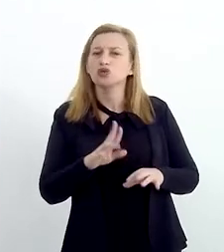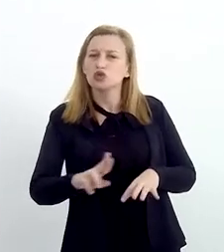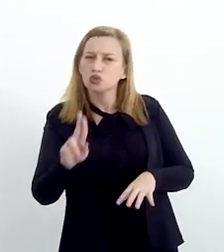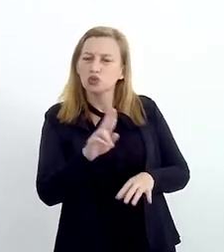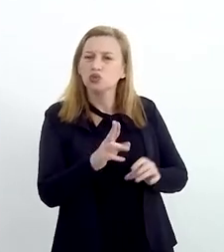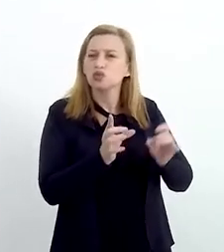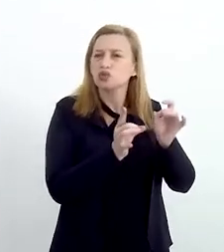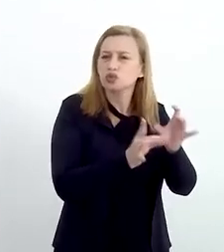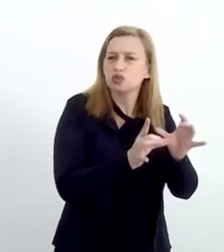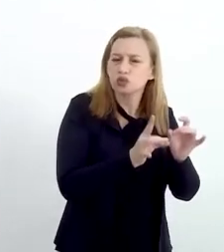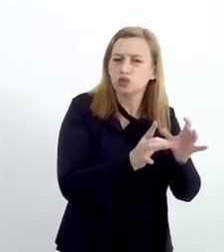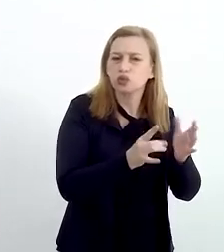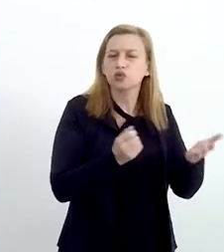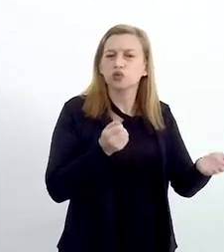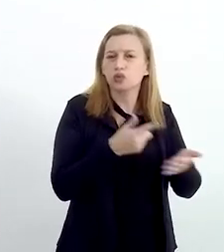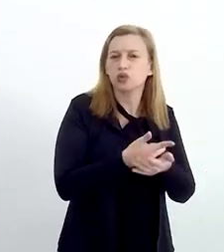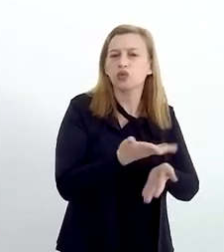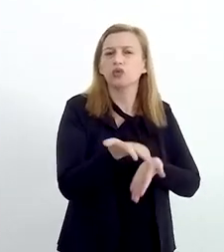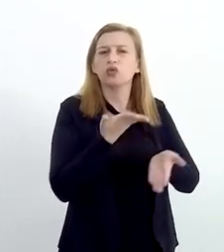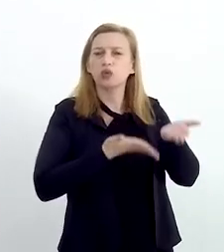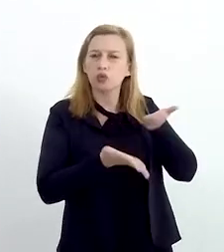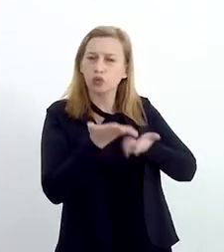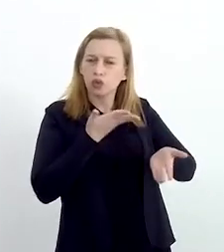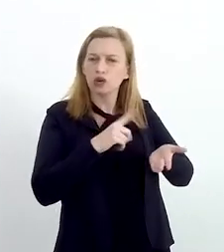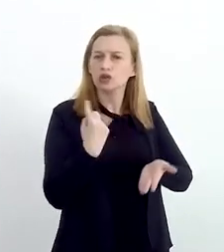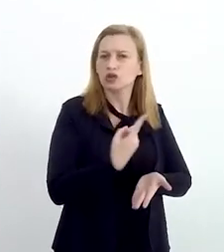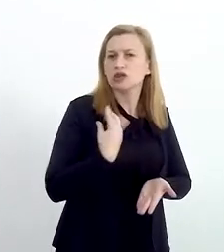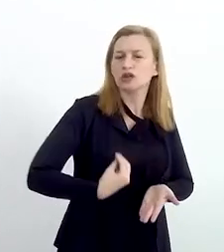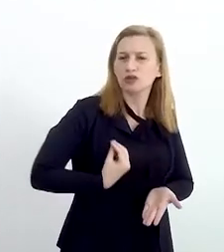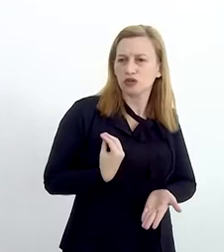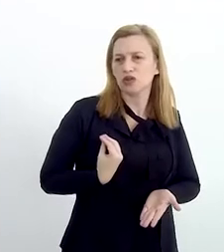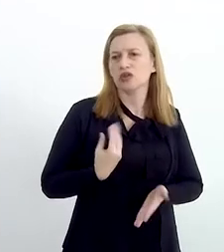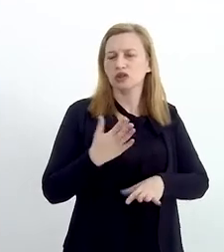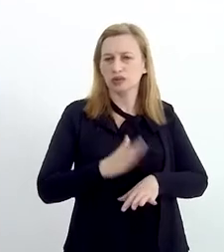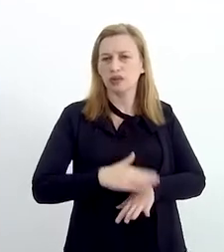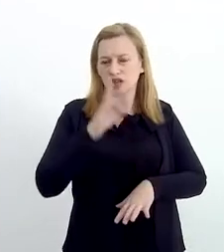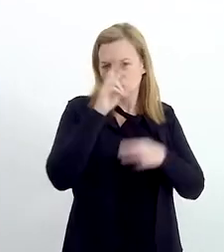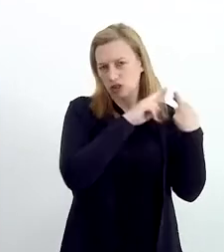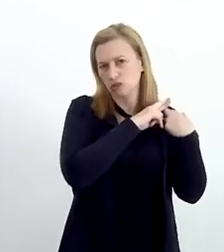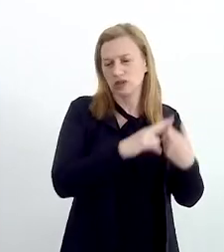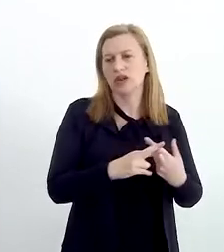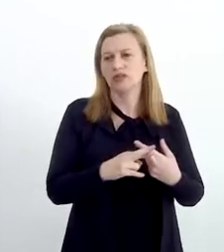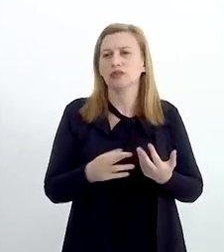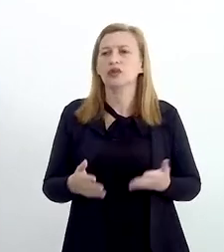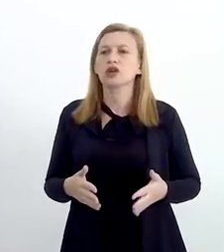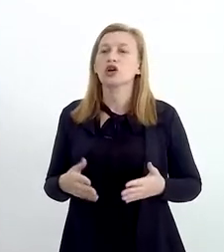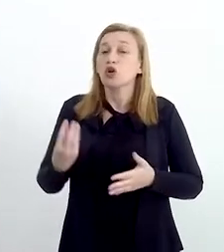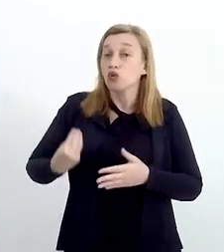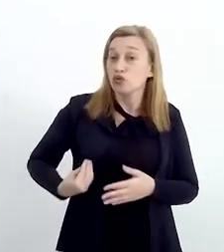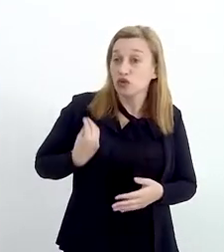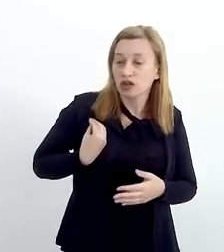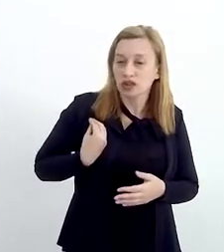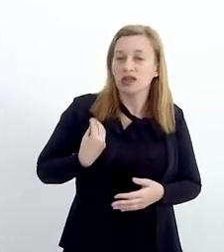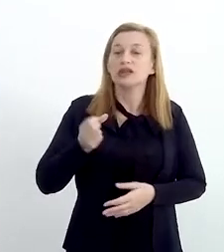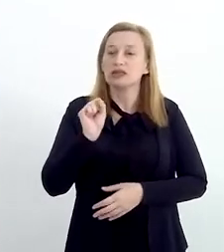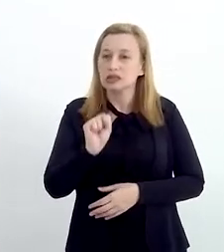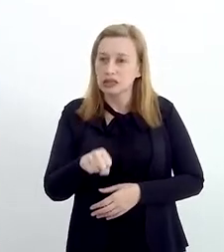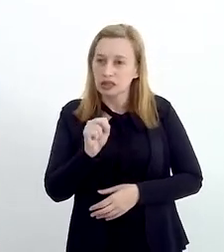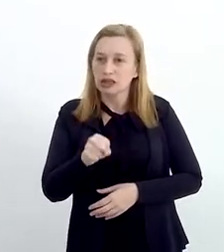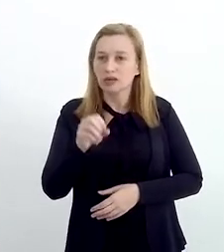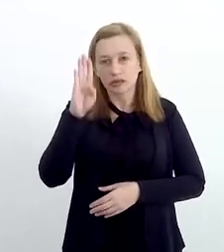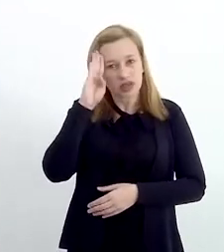consumir, de nos relacionar e de cuidar da nossa produção de maneira mais responsável, com vida,